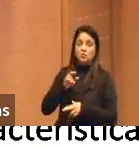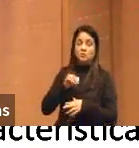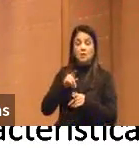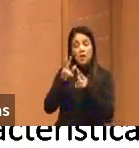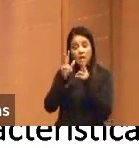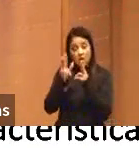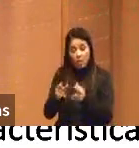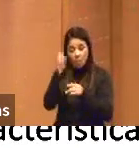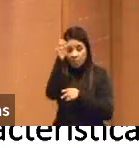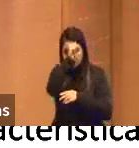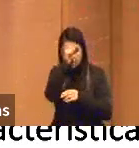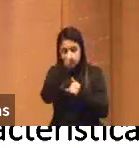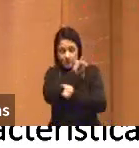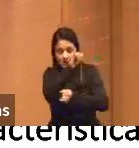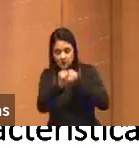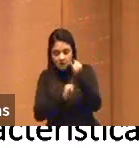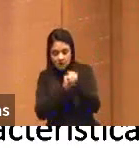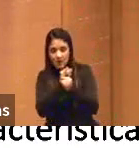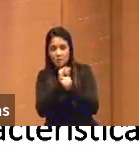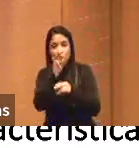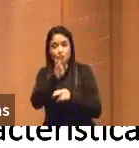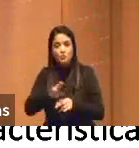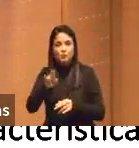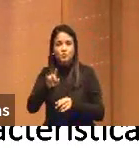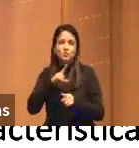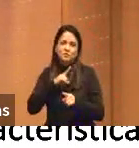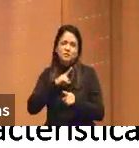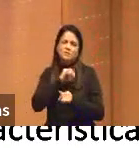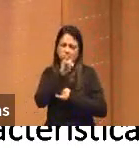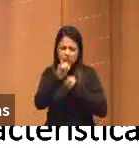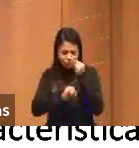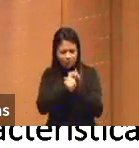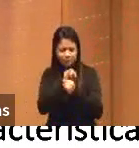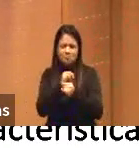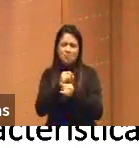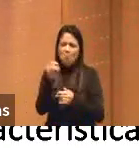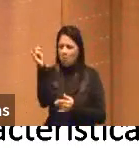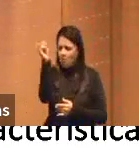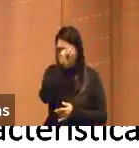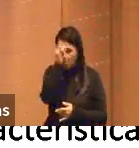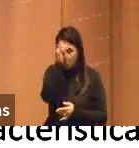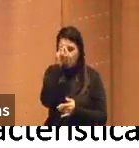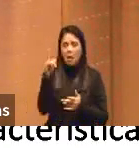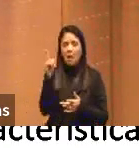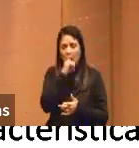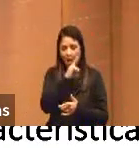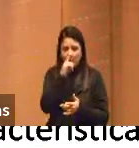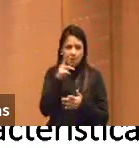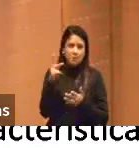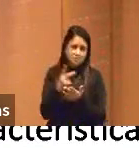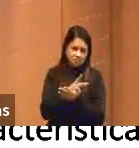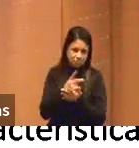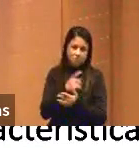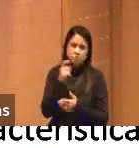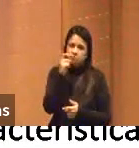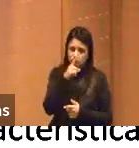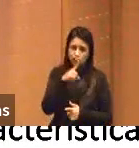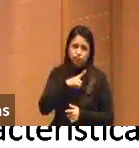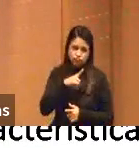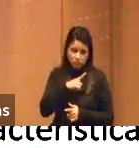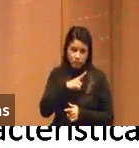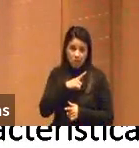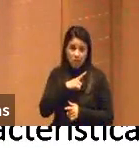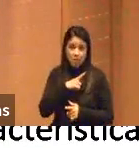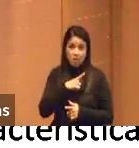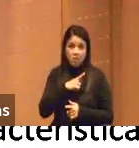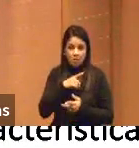na internet. A internet, gente, também tem um monte de besteira, também erra horrores, tem um monte de mentiras e nem por